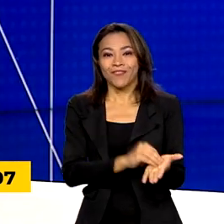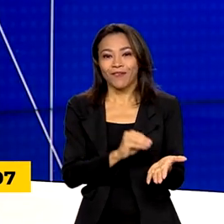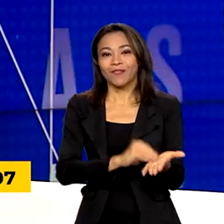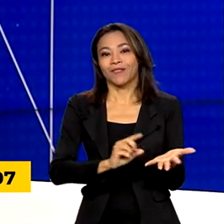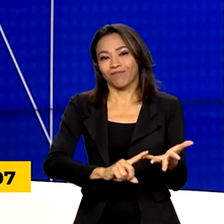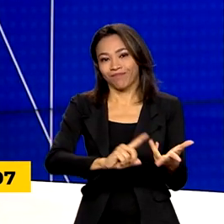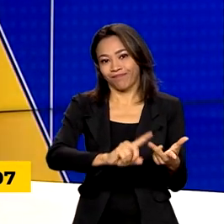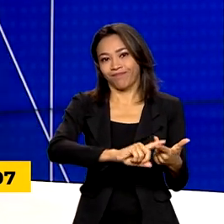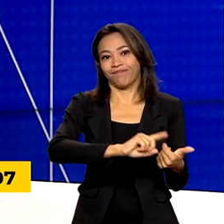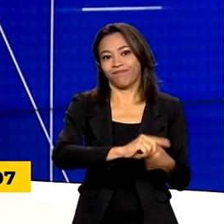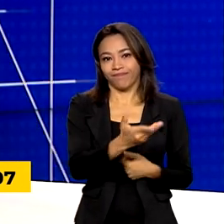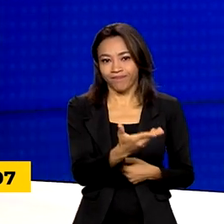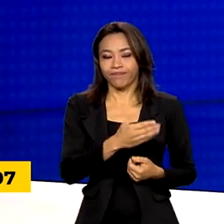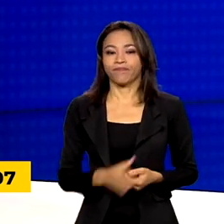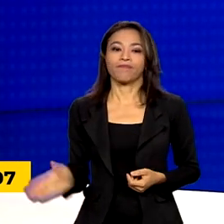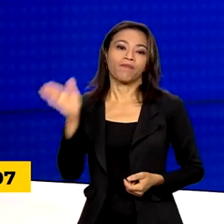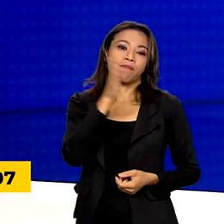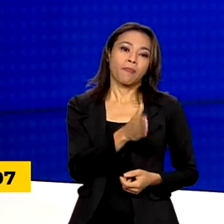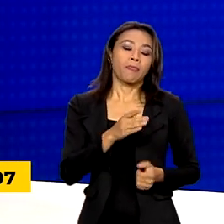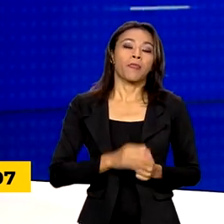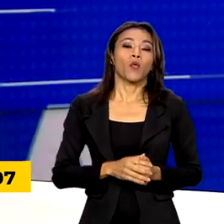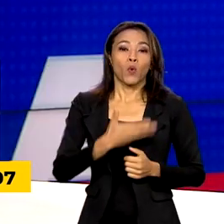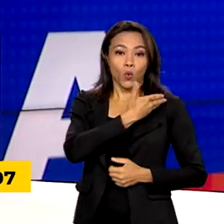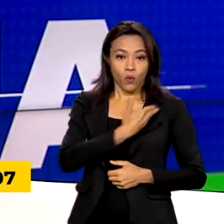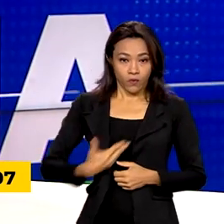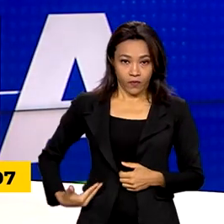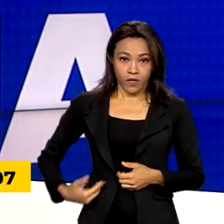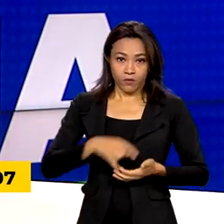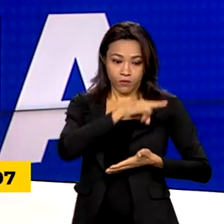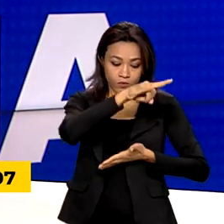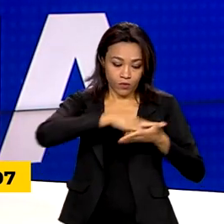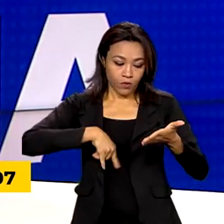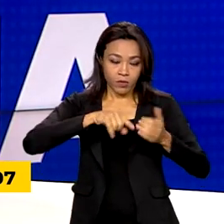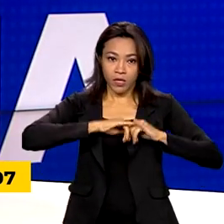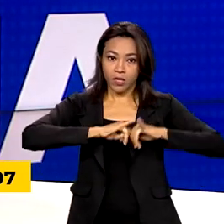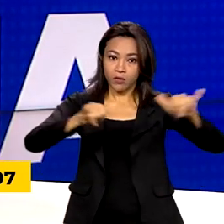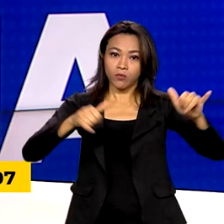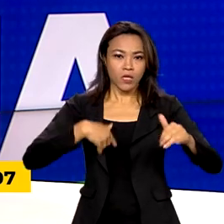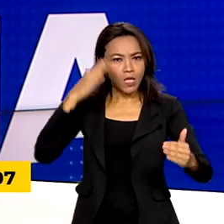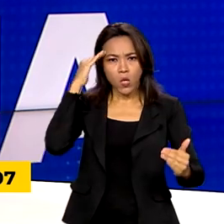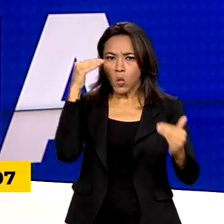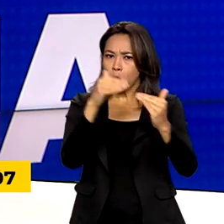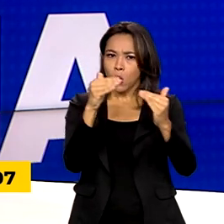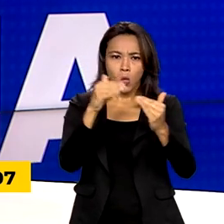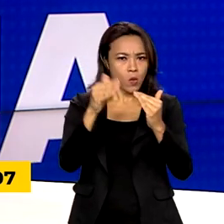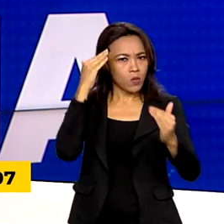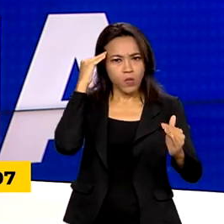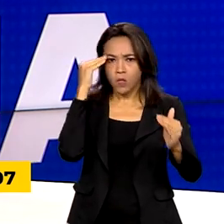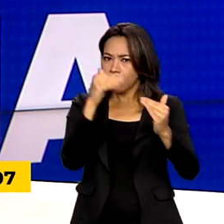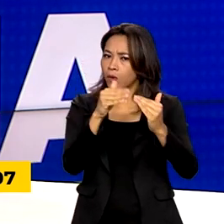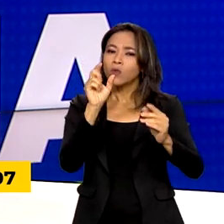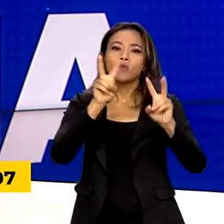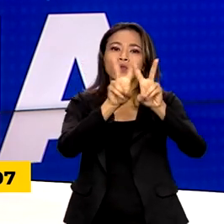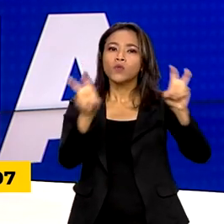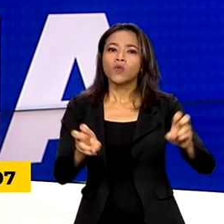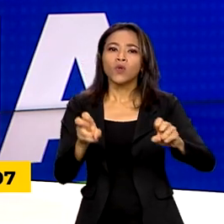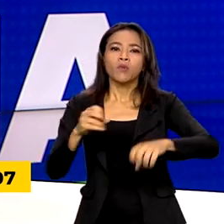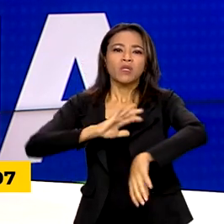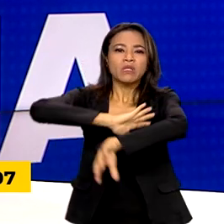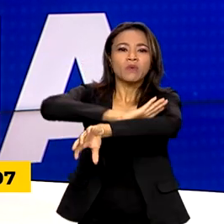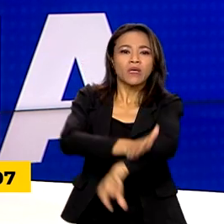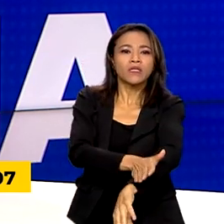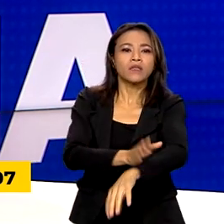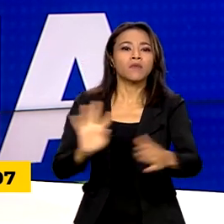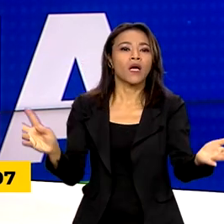O governo emitiu nota oficial condenando os ataques racistas sofridos pelo jogador brasileiro Vinícius Júnior na